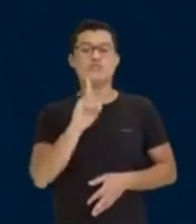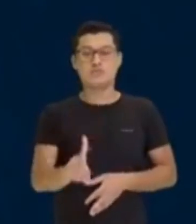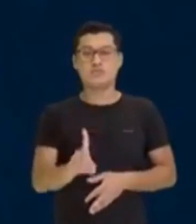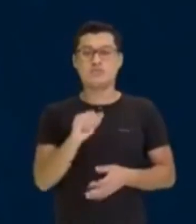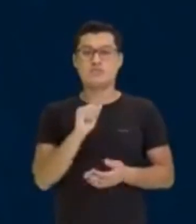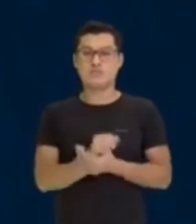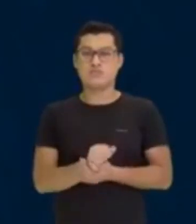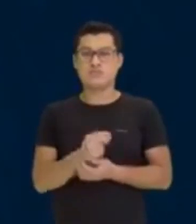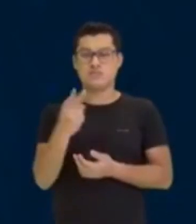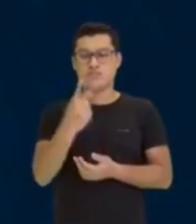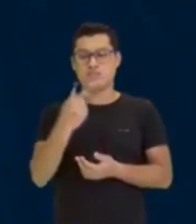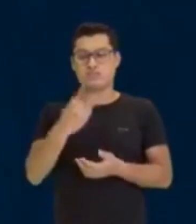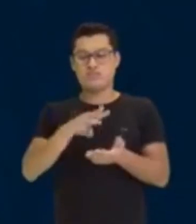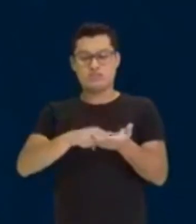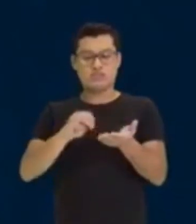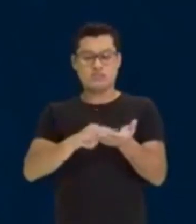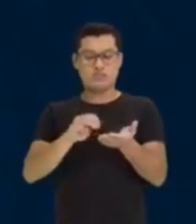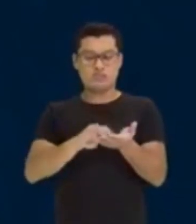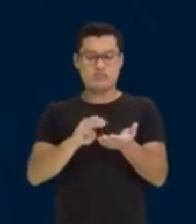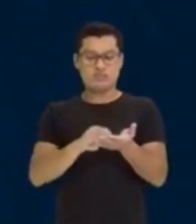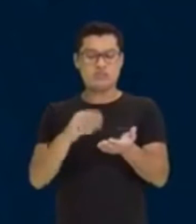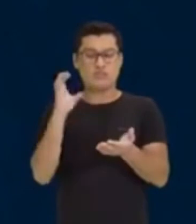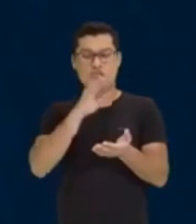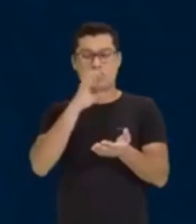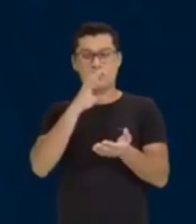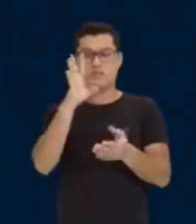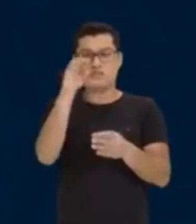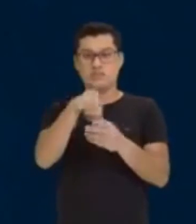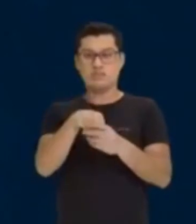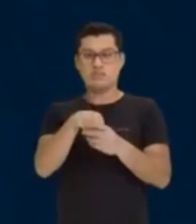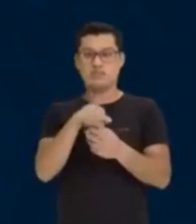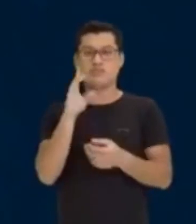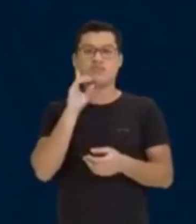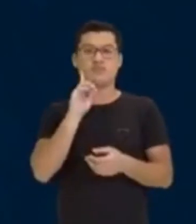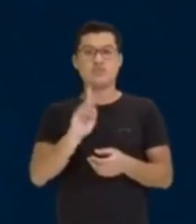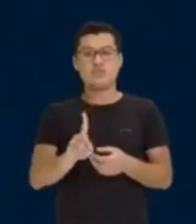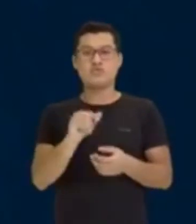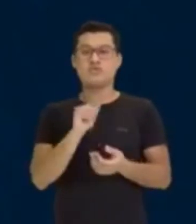No segundo modo, é só isso, é muito agressivo, gente. É muito rápido. Você coloca aqui, olha, dias.